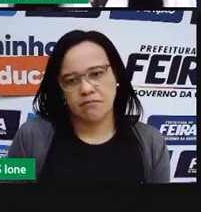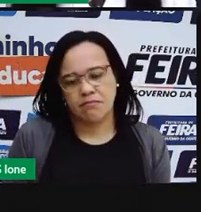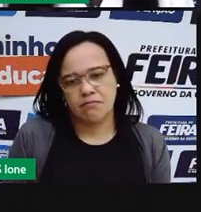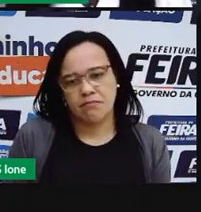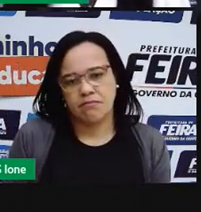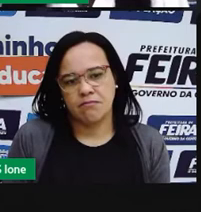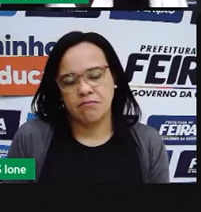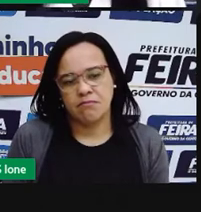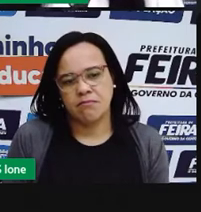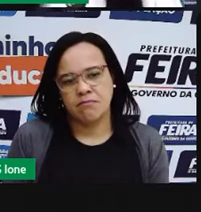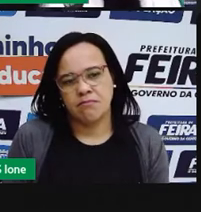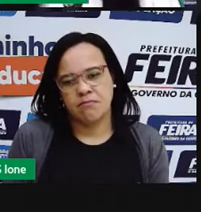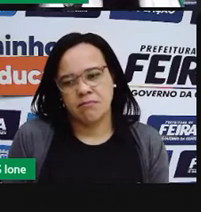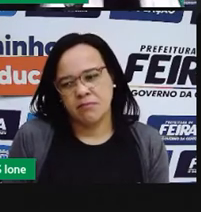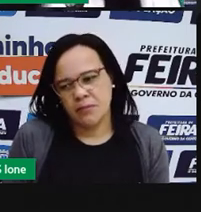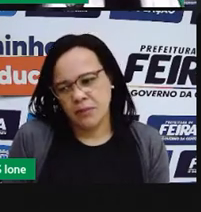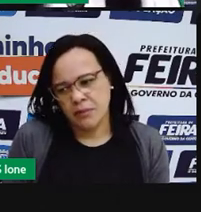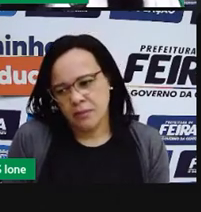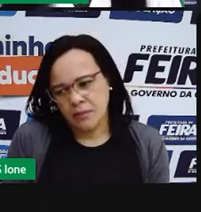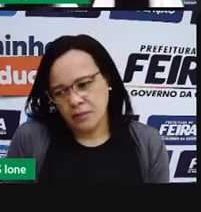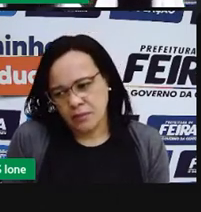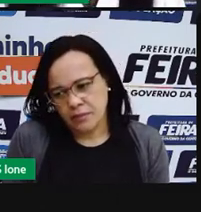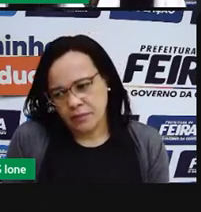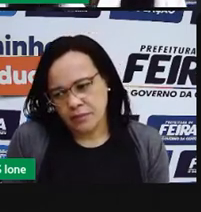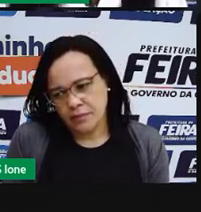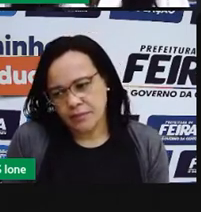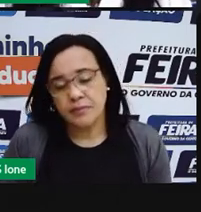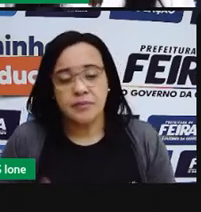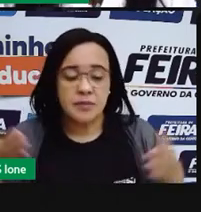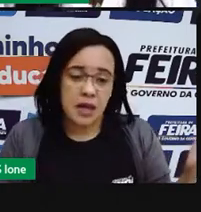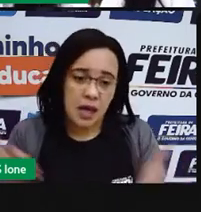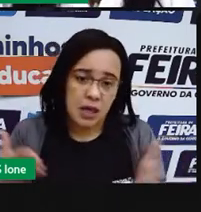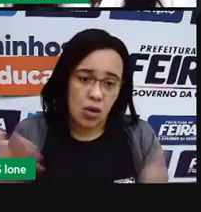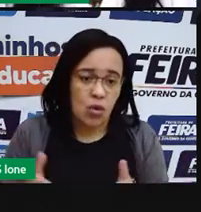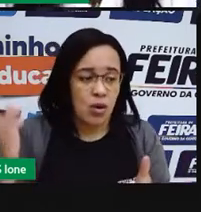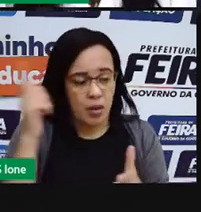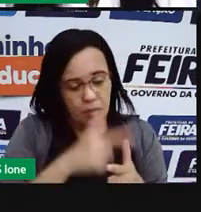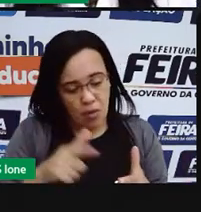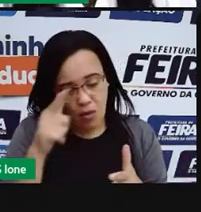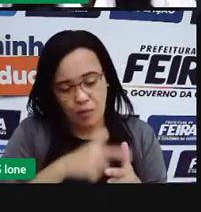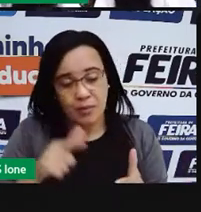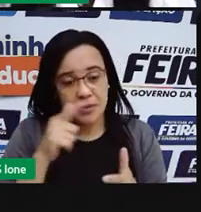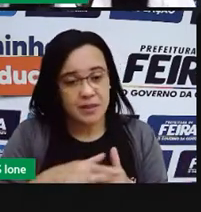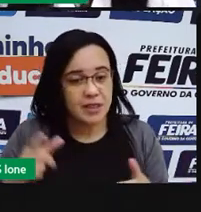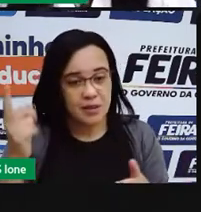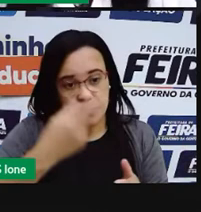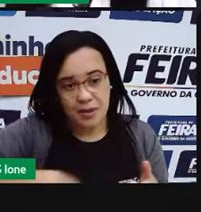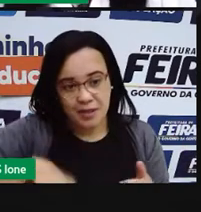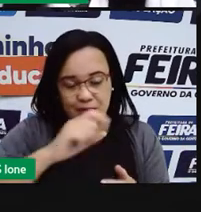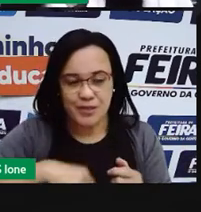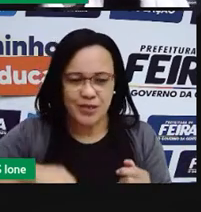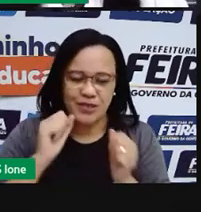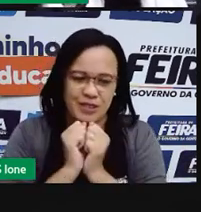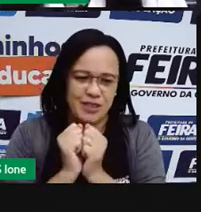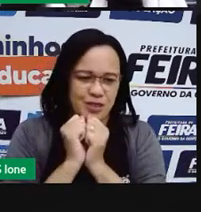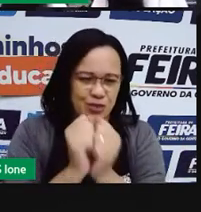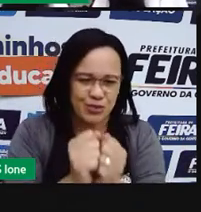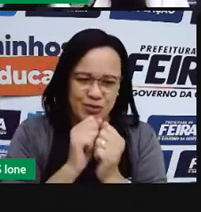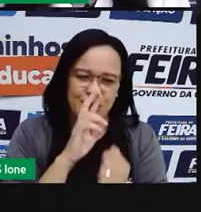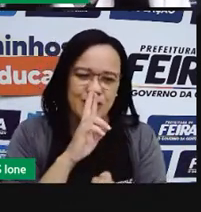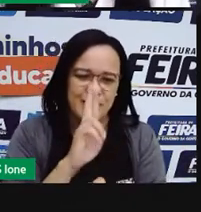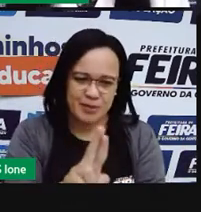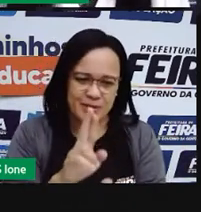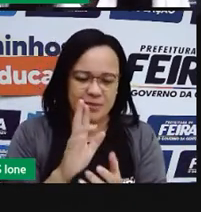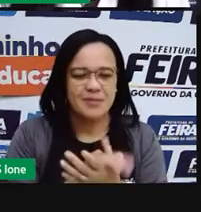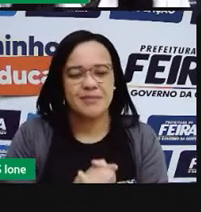Agora tem aqui alguns problemas na climática que a gente vai responder juntos. Para resolver ele